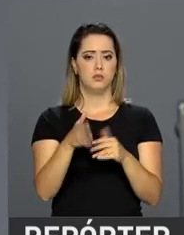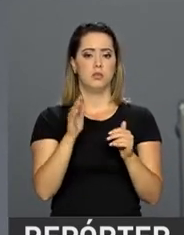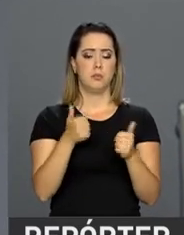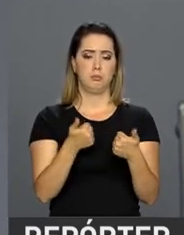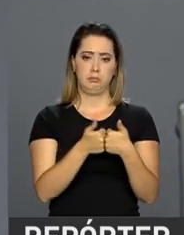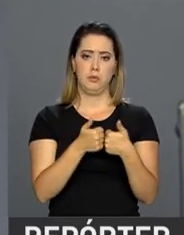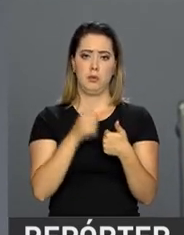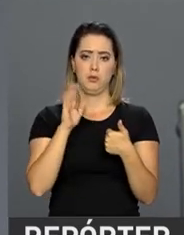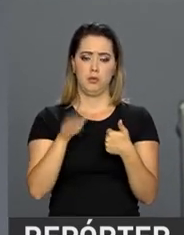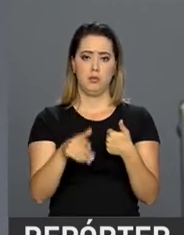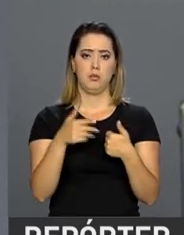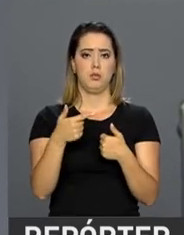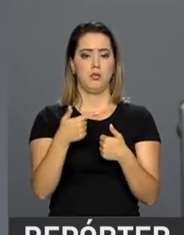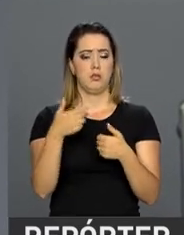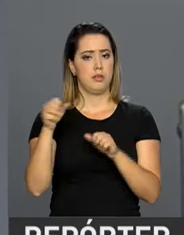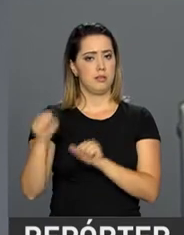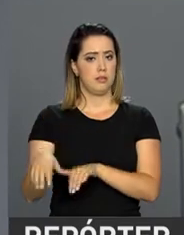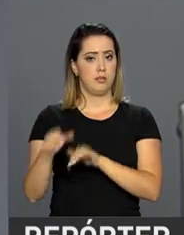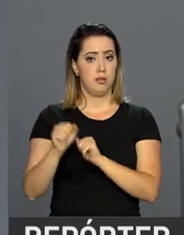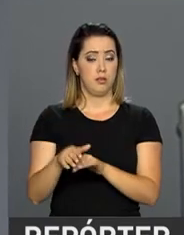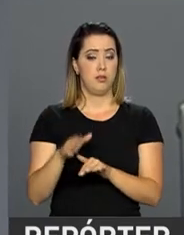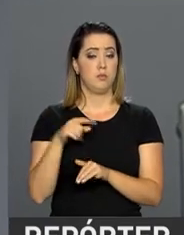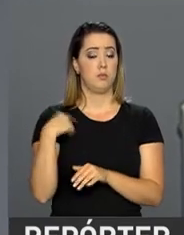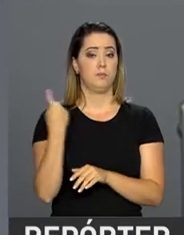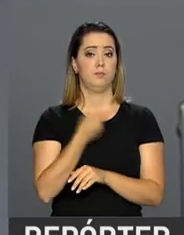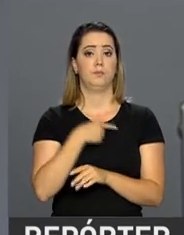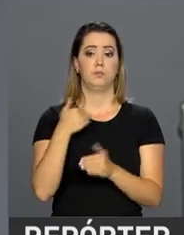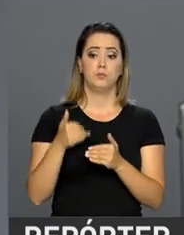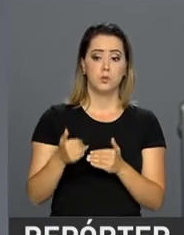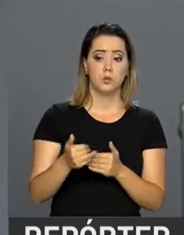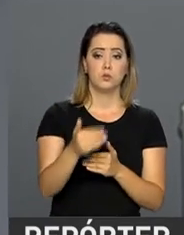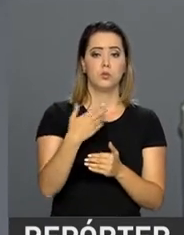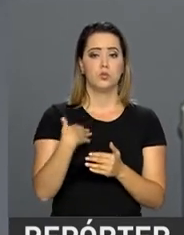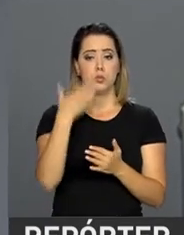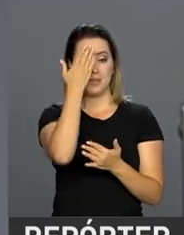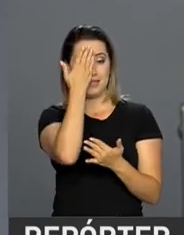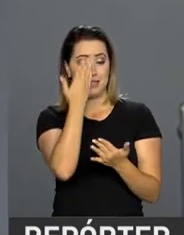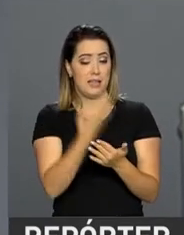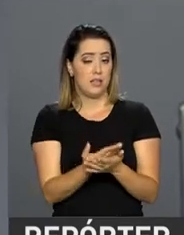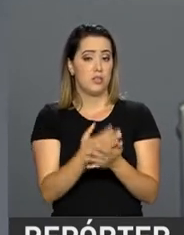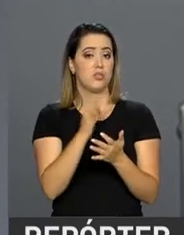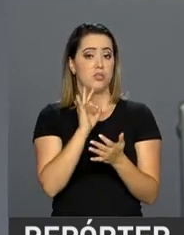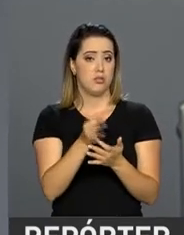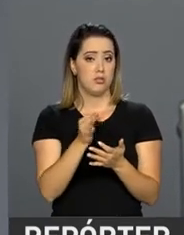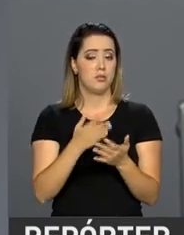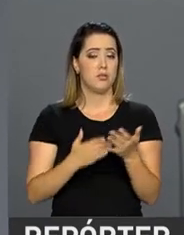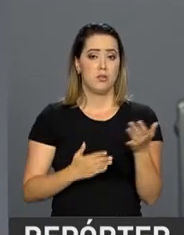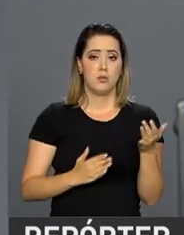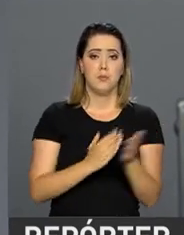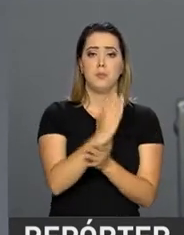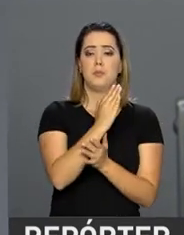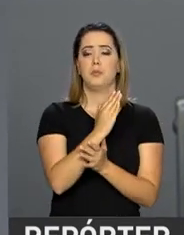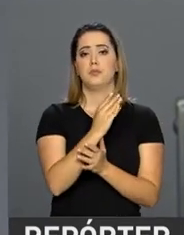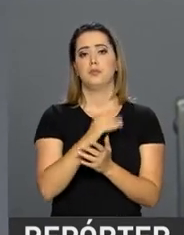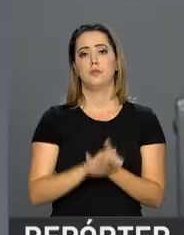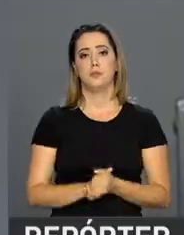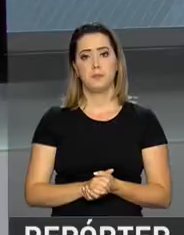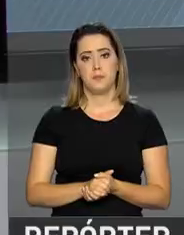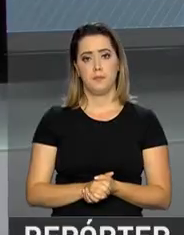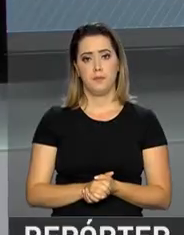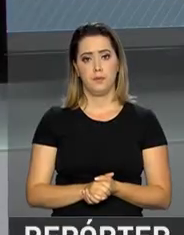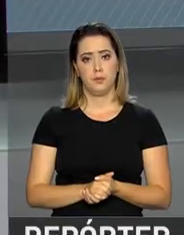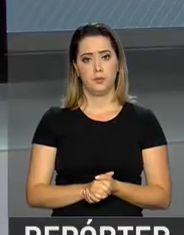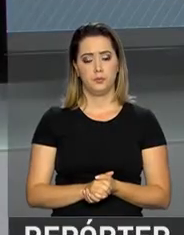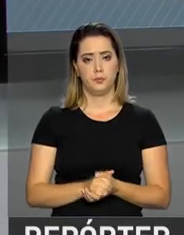possivelmente já até o meio de setembro, e eu mantenho uma expectativa otimista de que a reforma tem grande chance de ser aprovada.